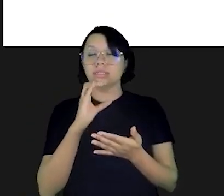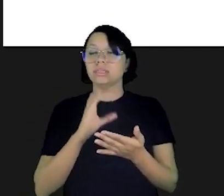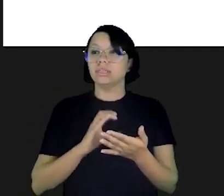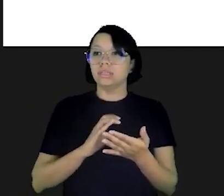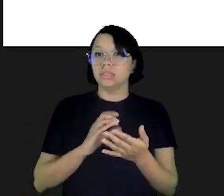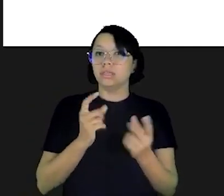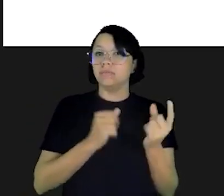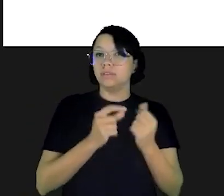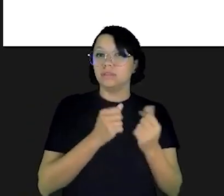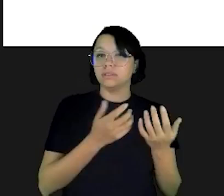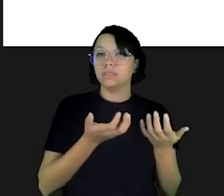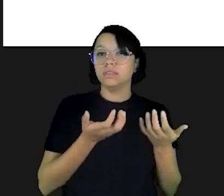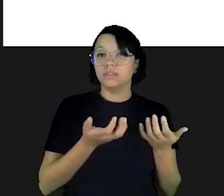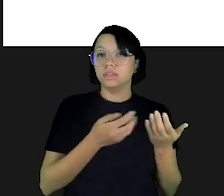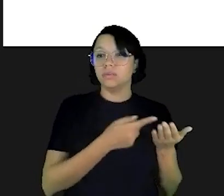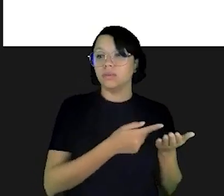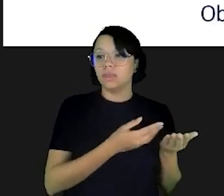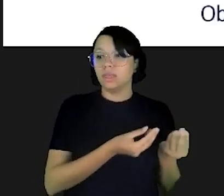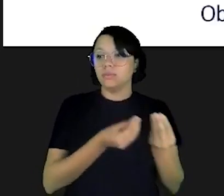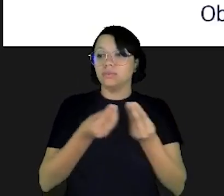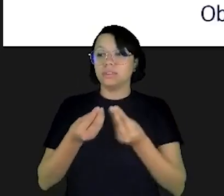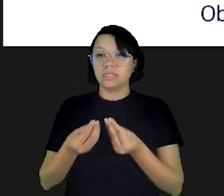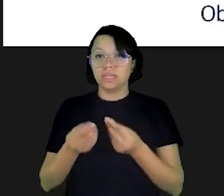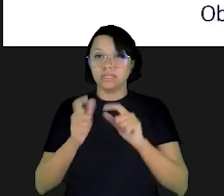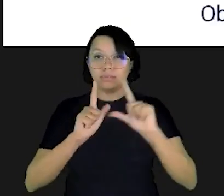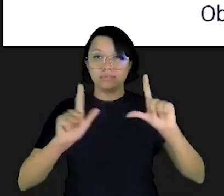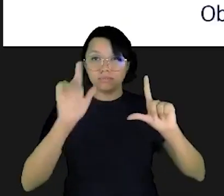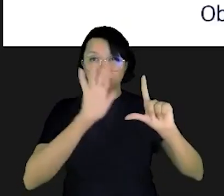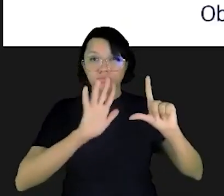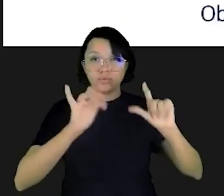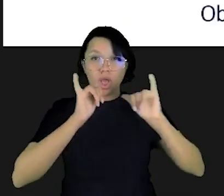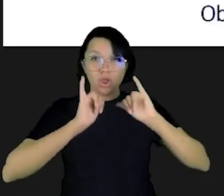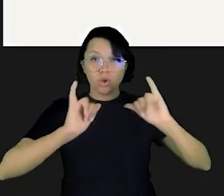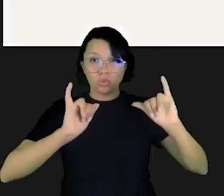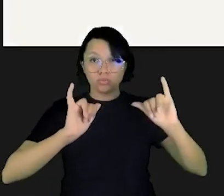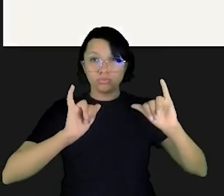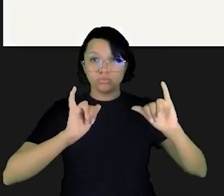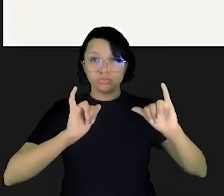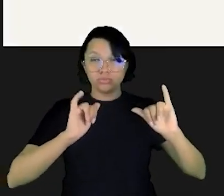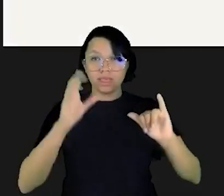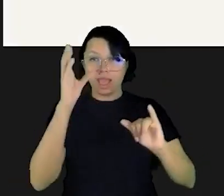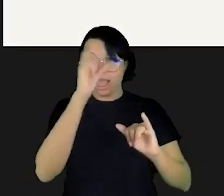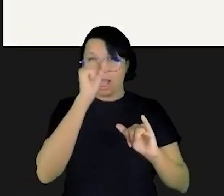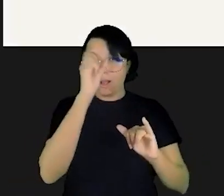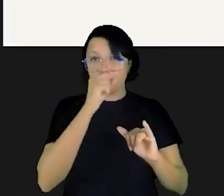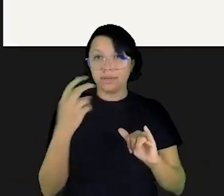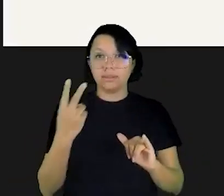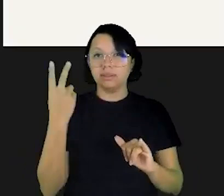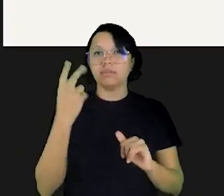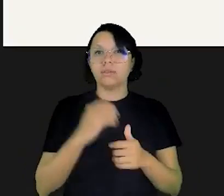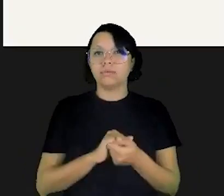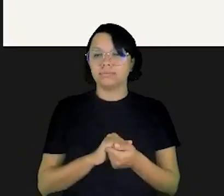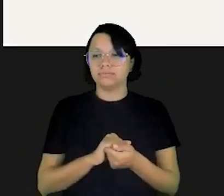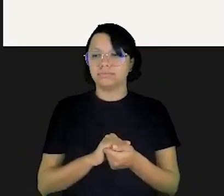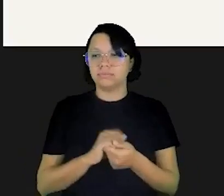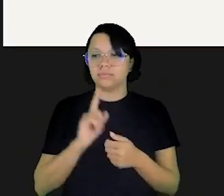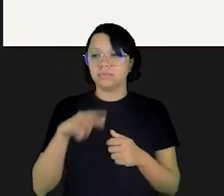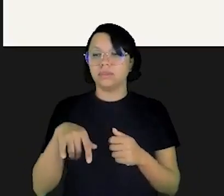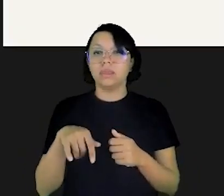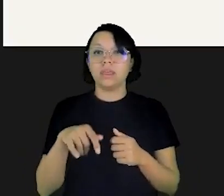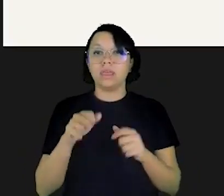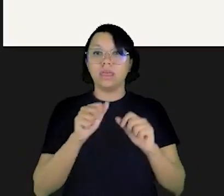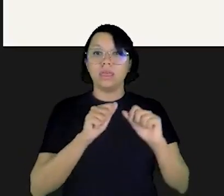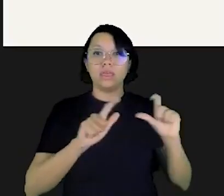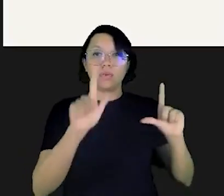convite para que vocês conheçam cidadania financeira eu quero fazer aqui a propaganda de um dos nossos produtos que é o Aprender Valor